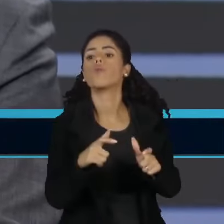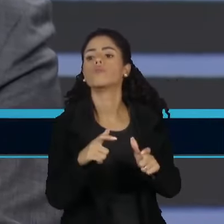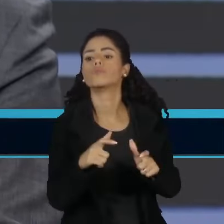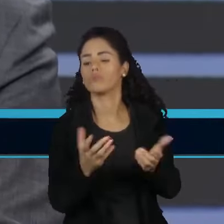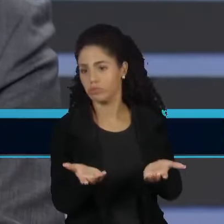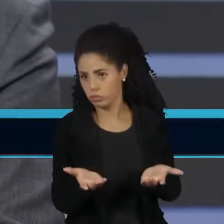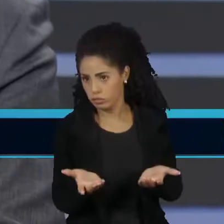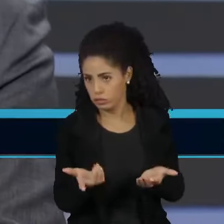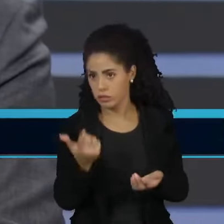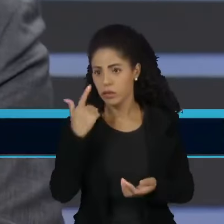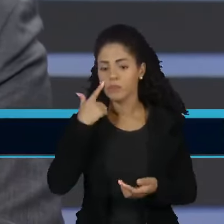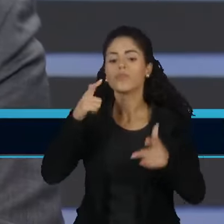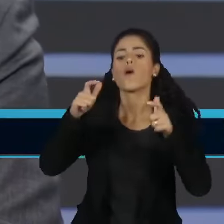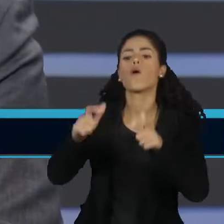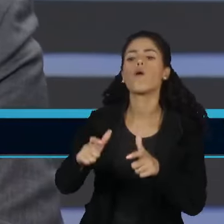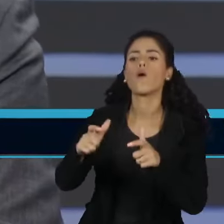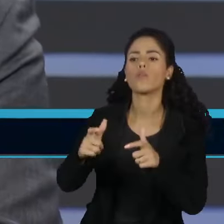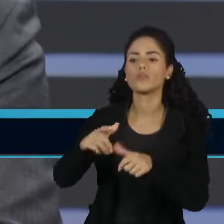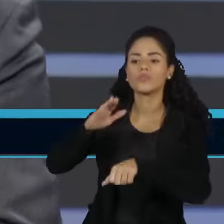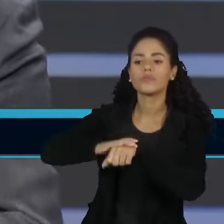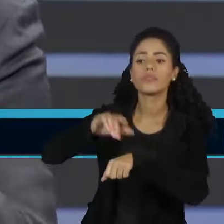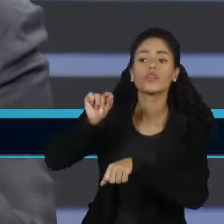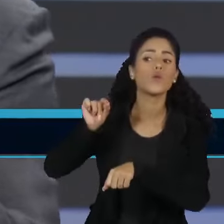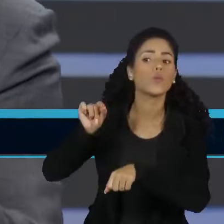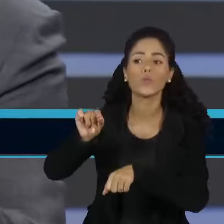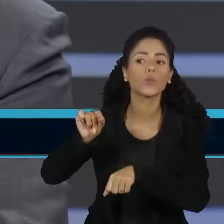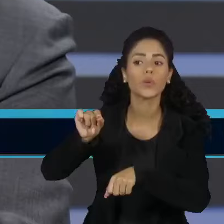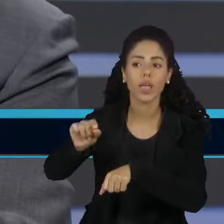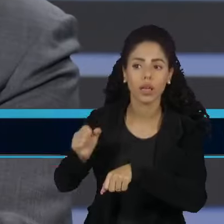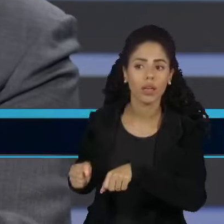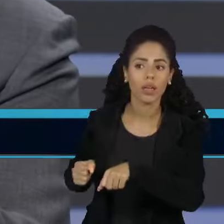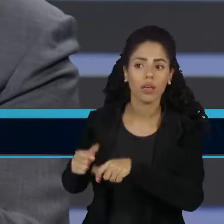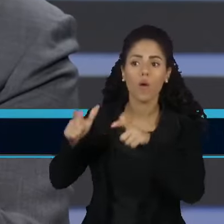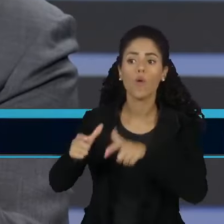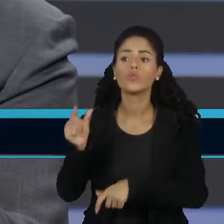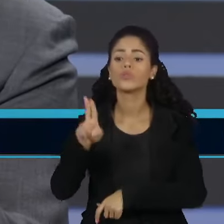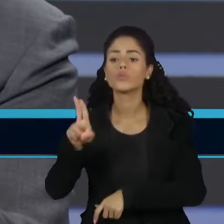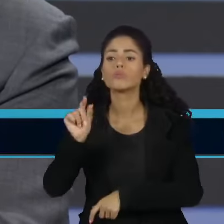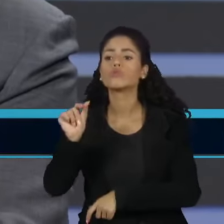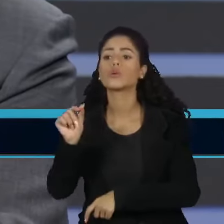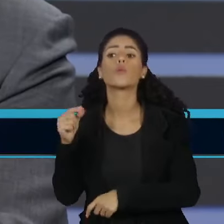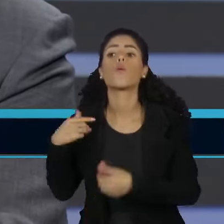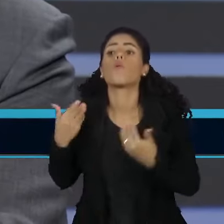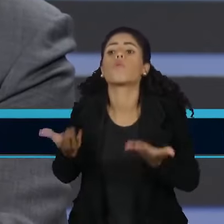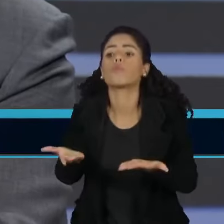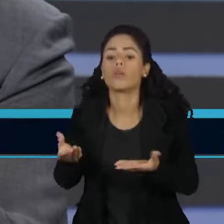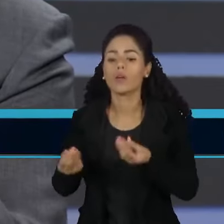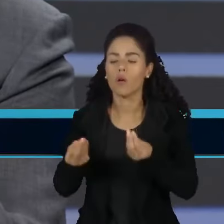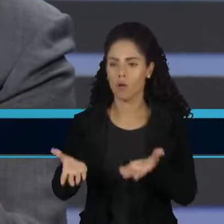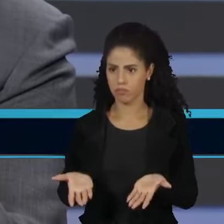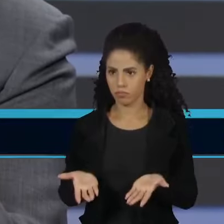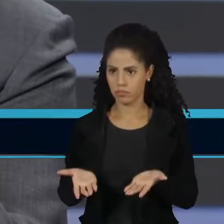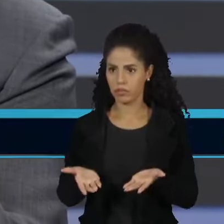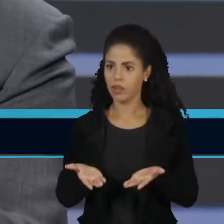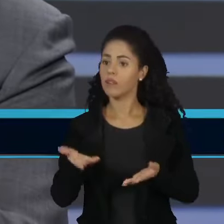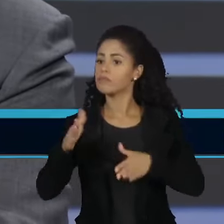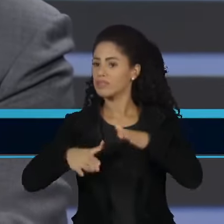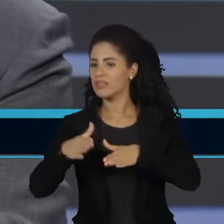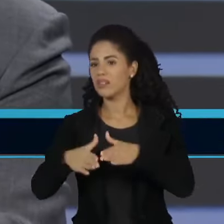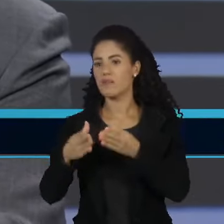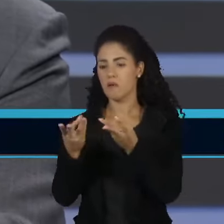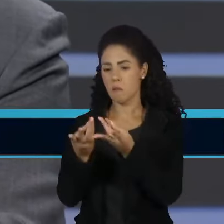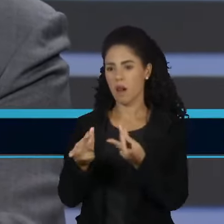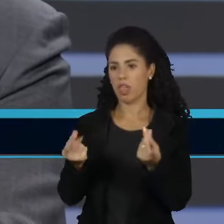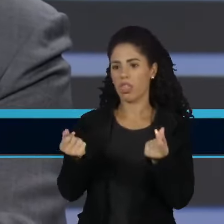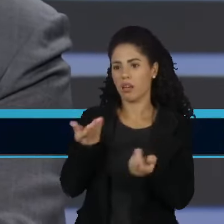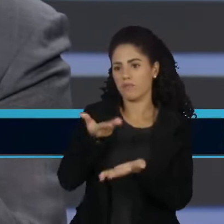pior, dizer vai para quem fazer o quê. Então, o orçamento perde em eficiência e eficácia. Quando se perde em eficiência